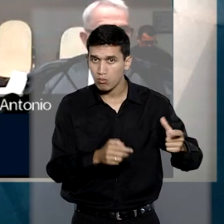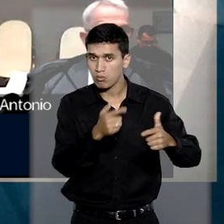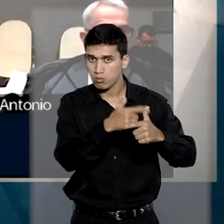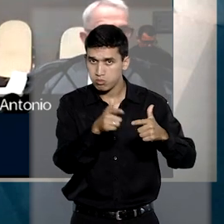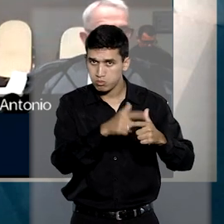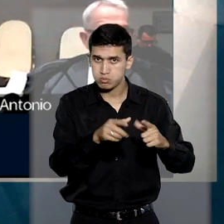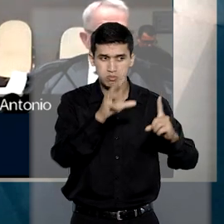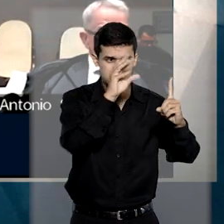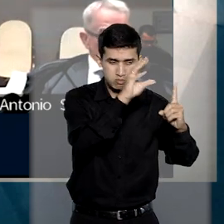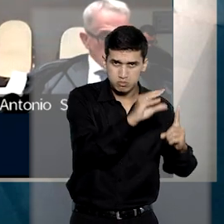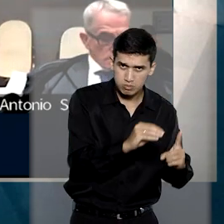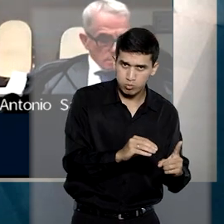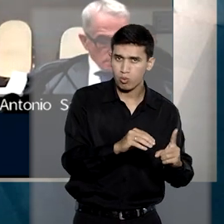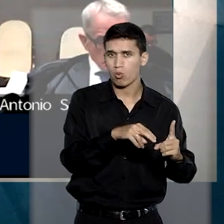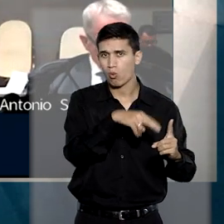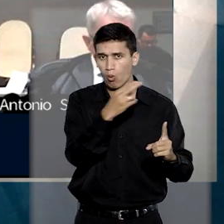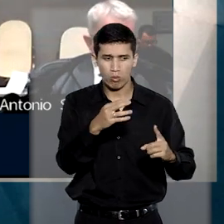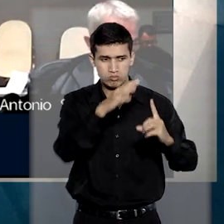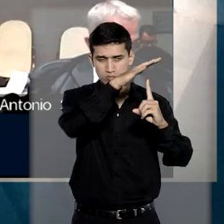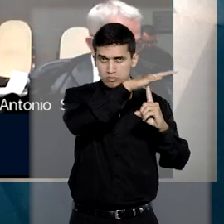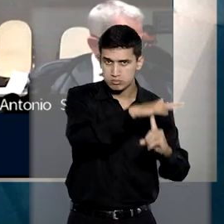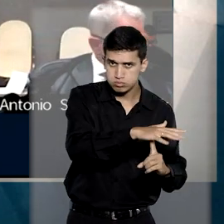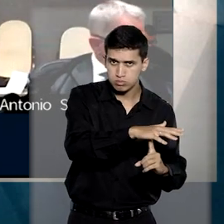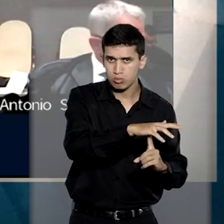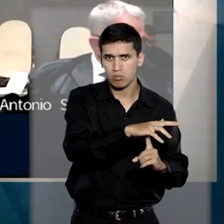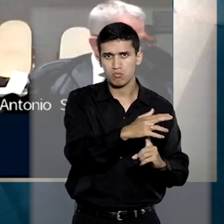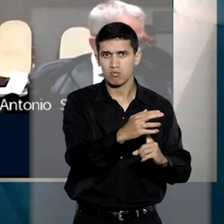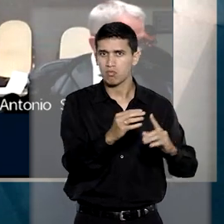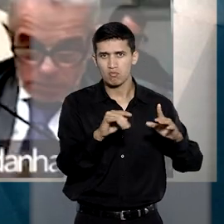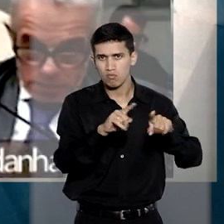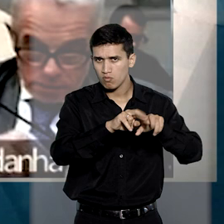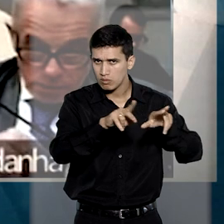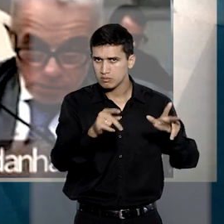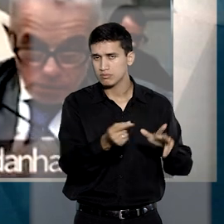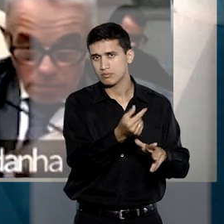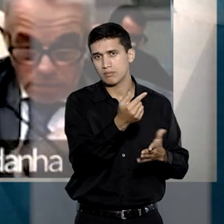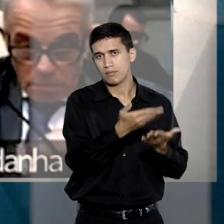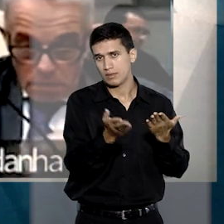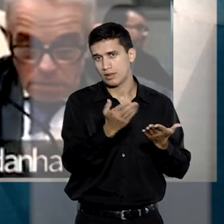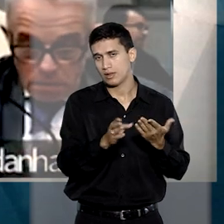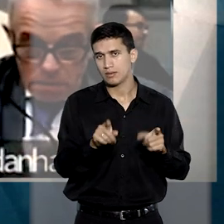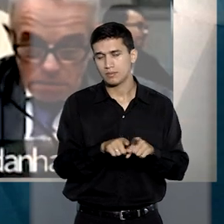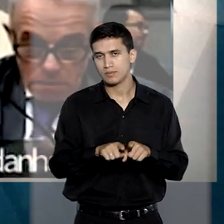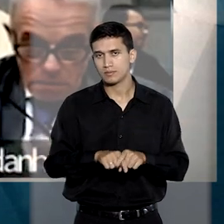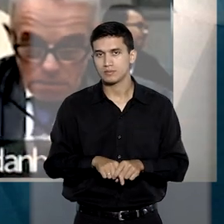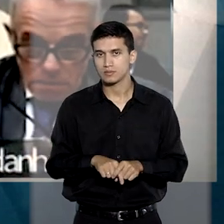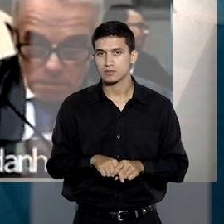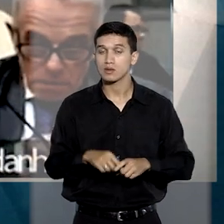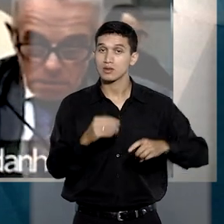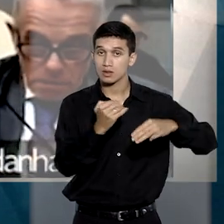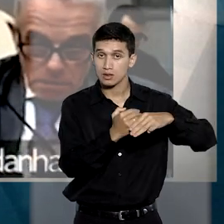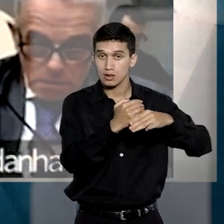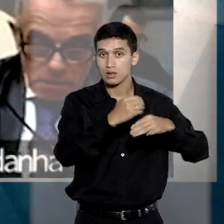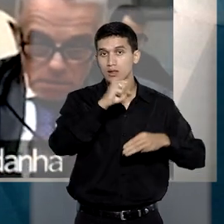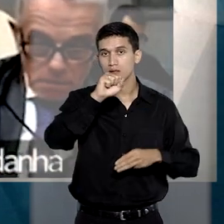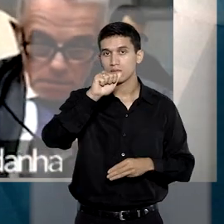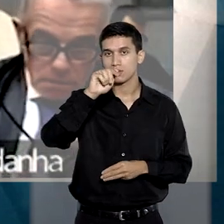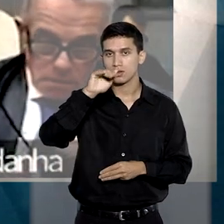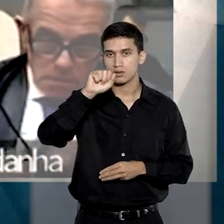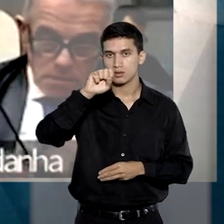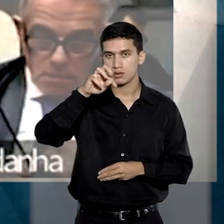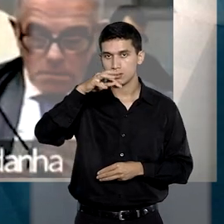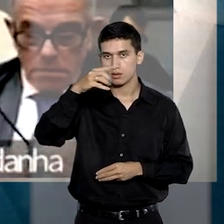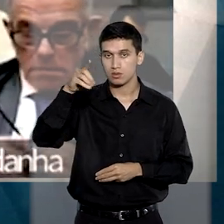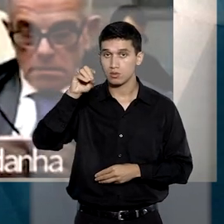física, moral, psicológica, sexual e patrimonial. O ministro Sebastião Rey Júnior também citou o protocolo do